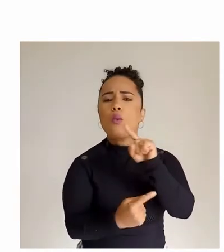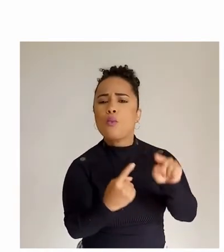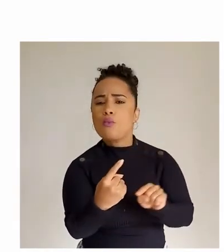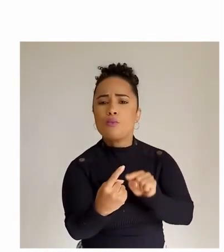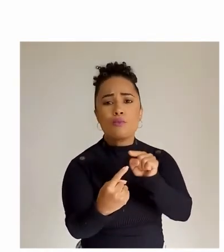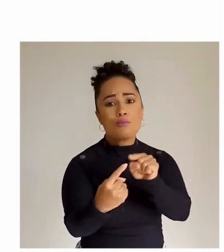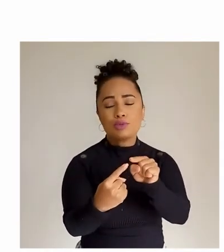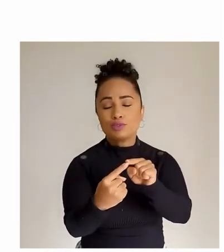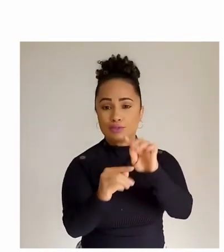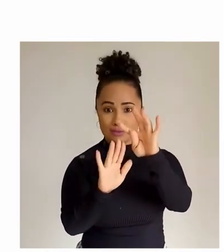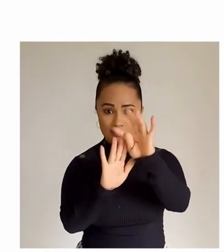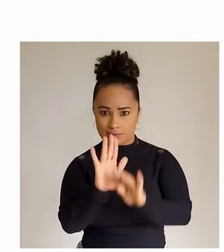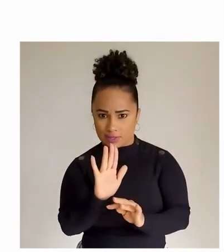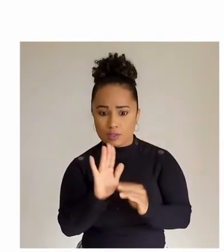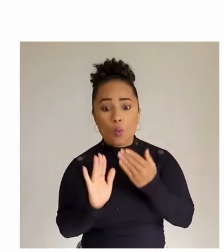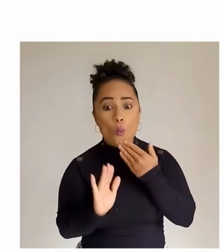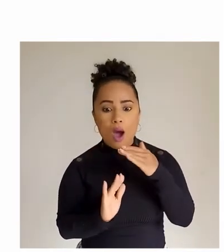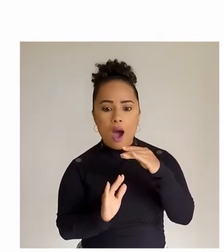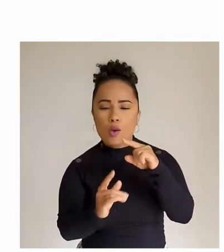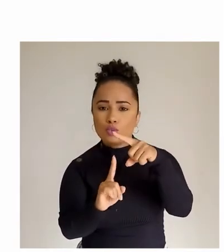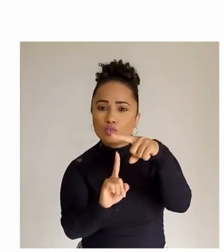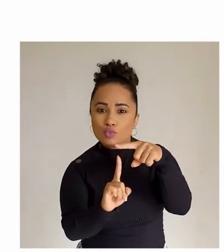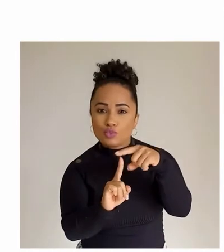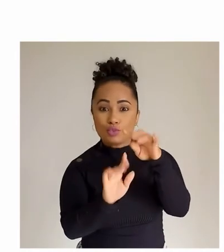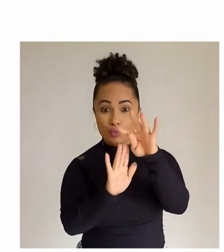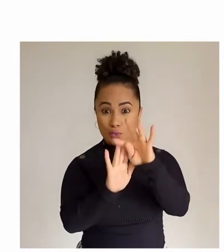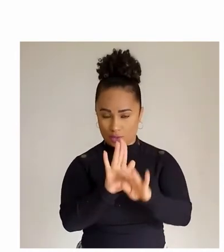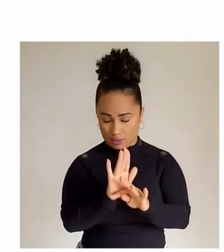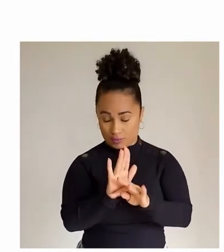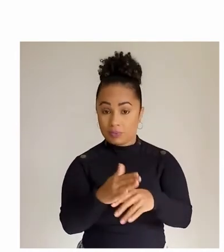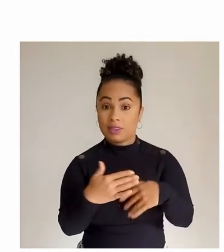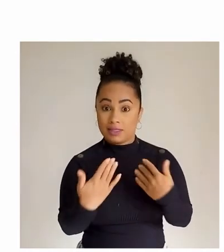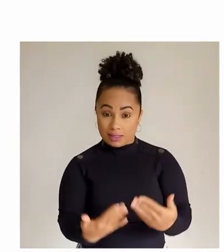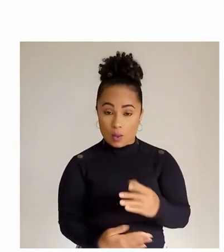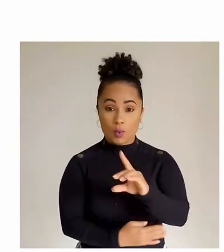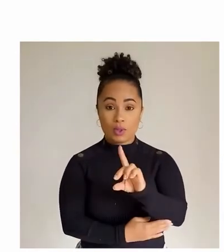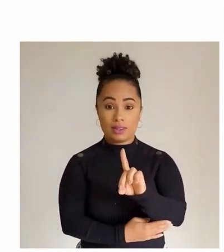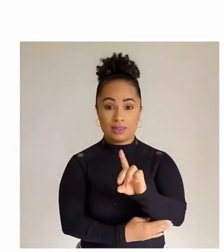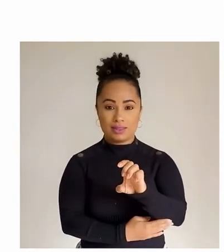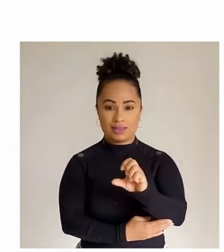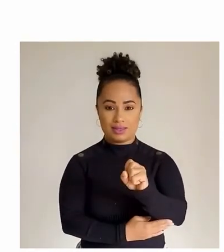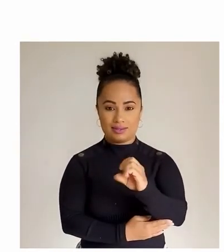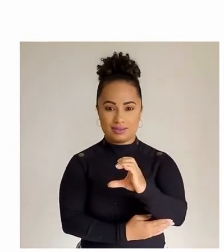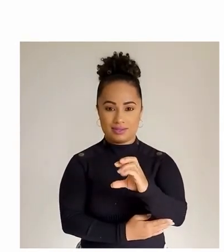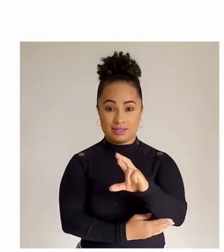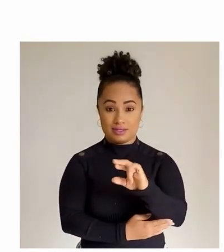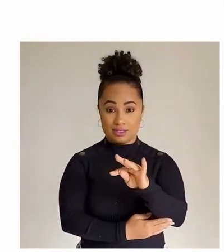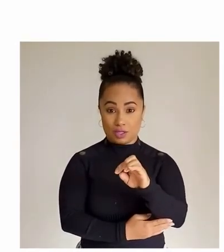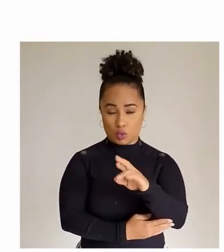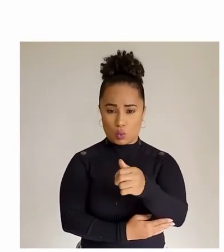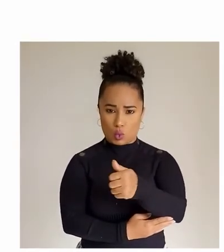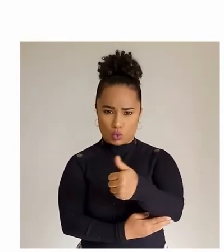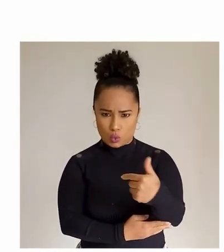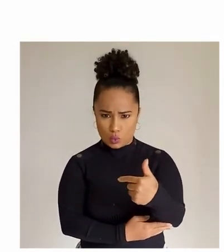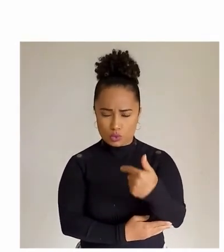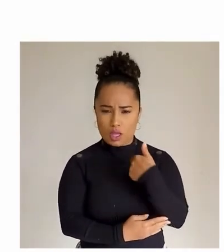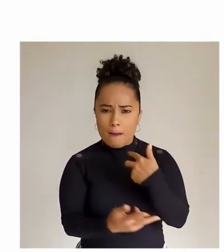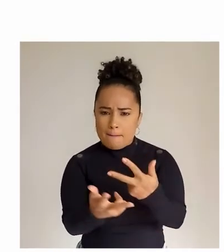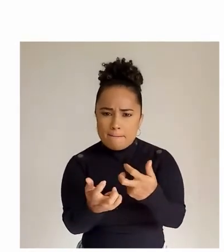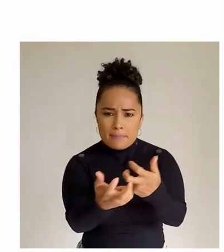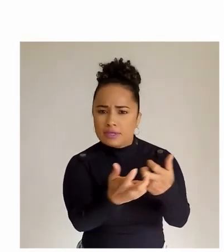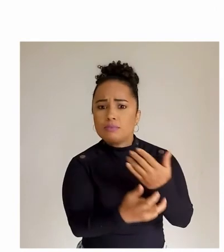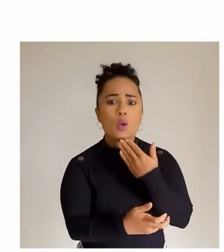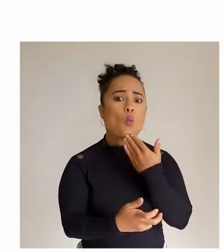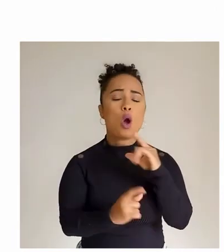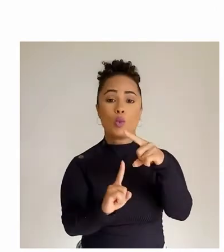de cada tipo de texto. De cada gênero textual. Descritor 12. Identificar a finalidade